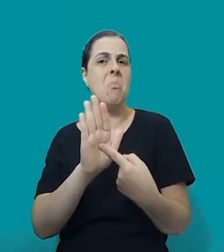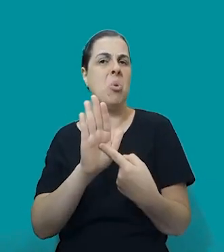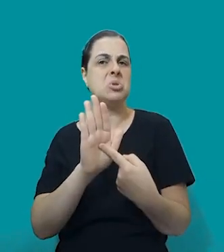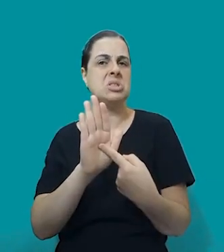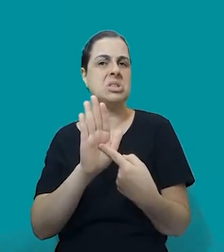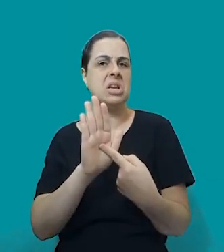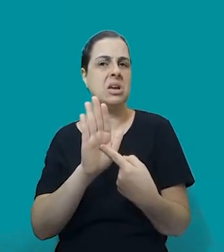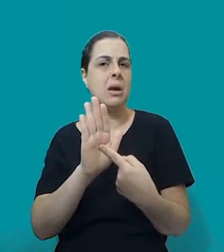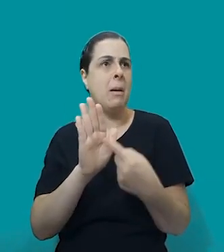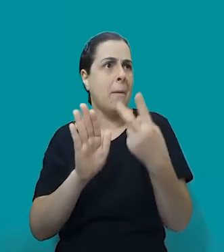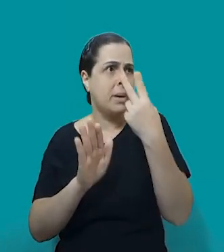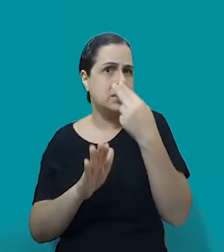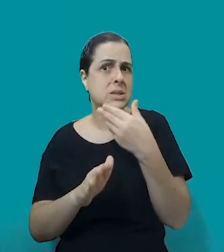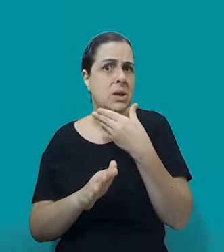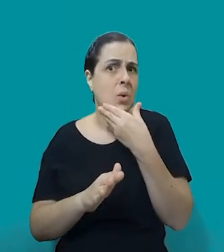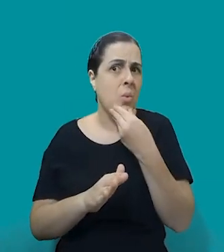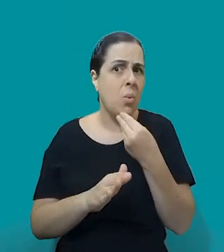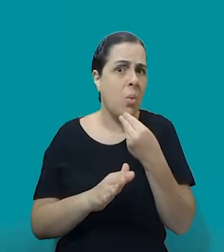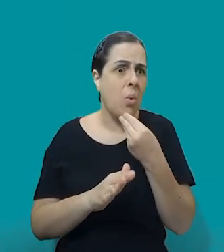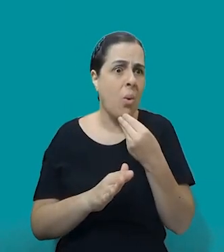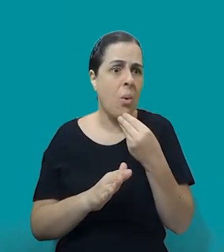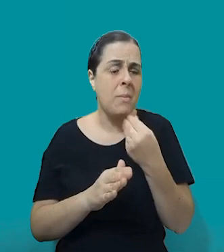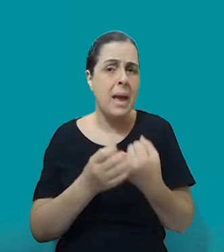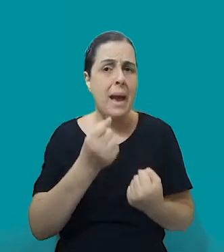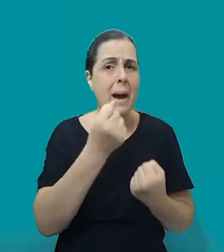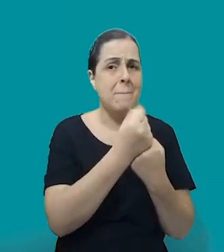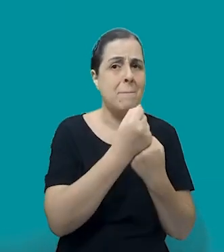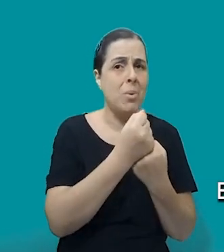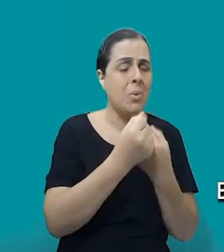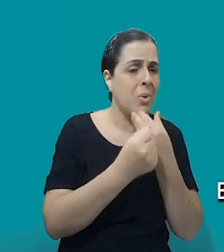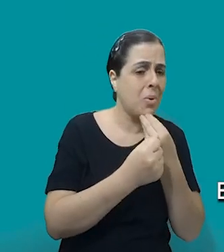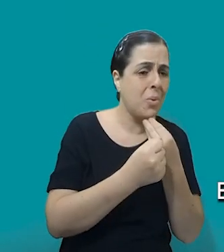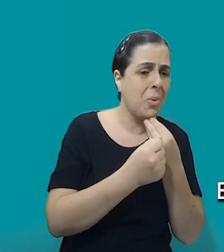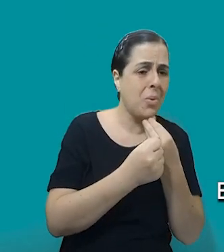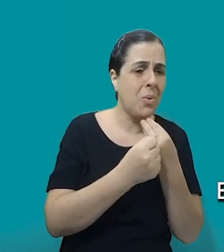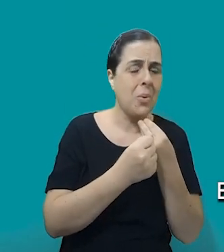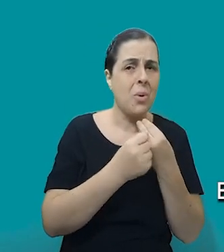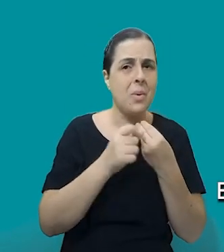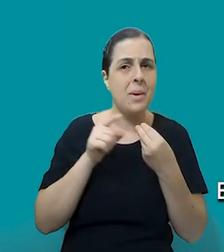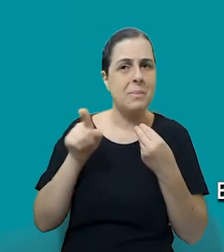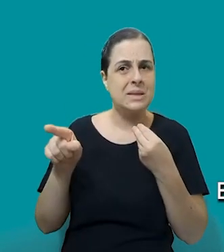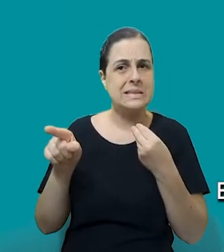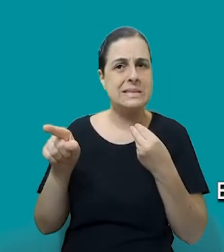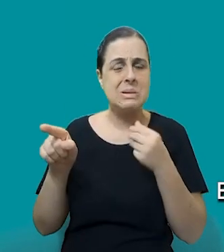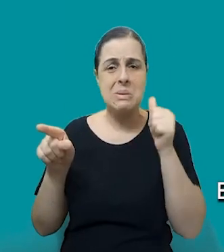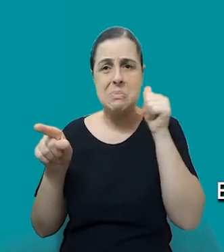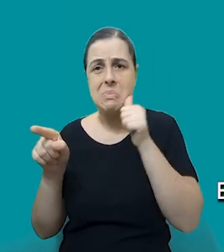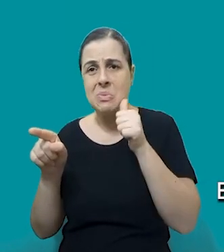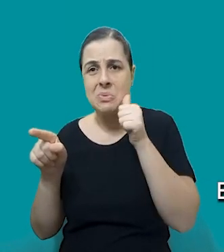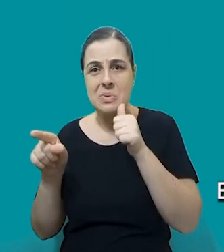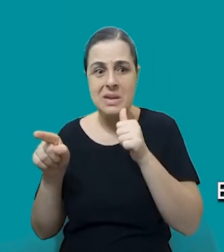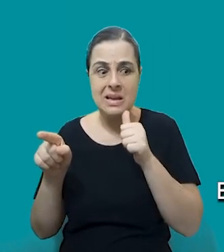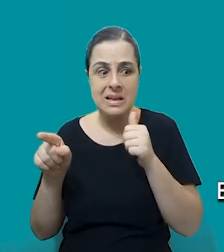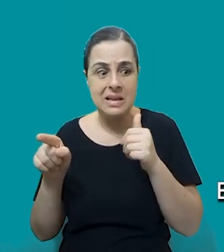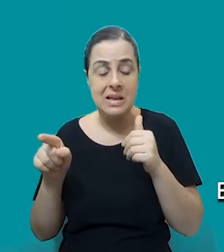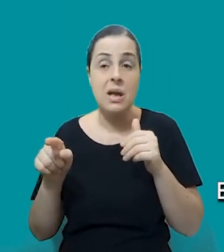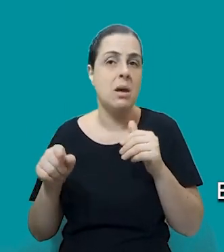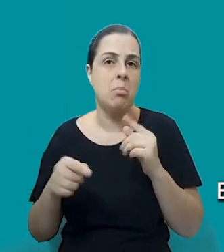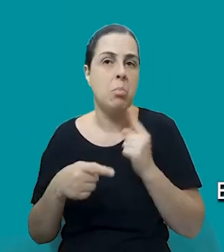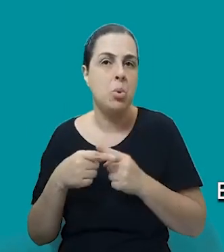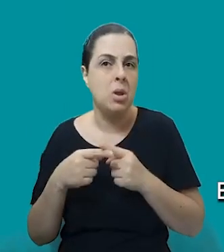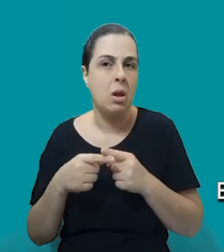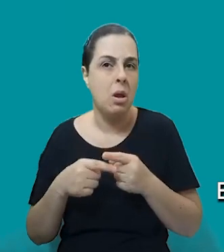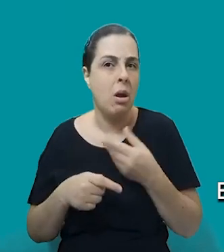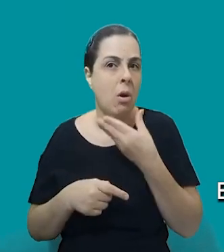masculina muito perigosa para as mulheres, né? Então, assim, eles veem coisas acontecendo